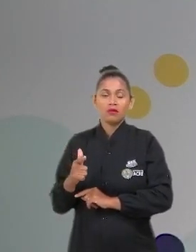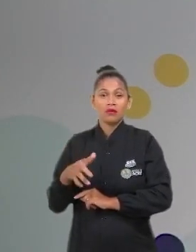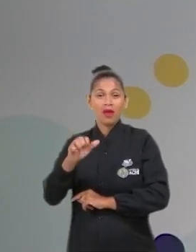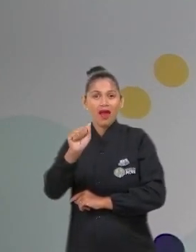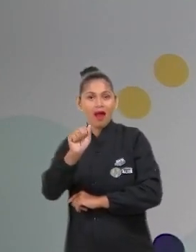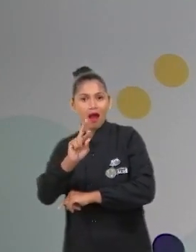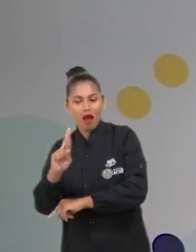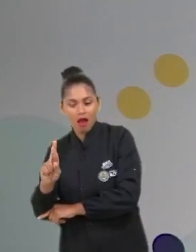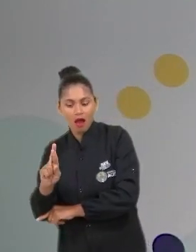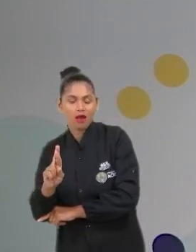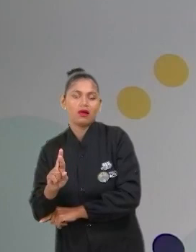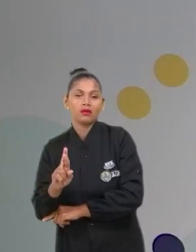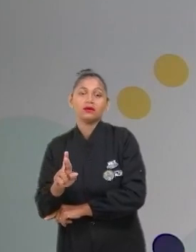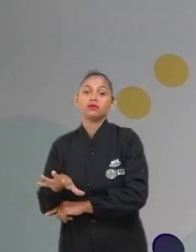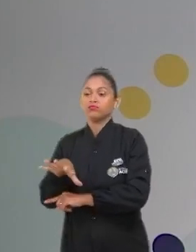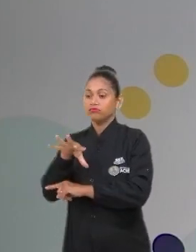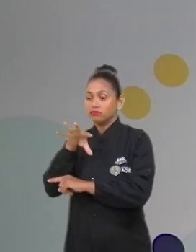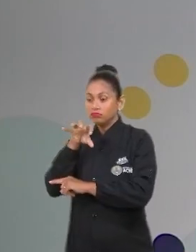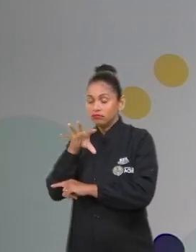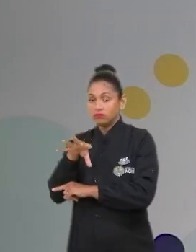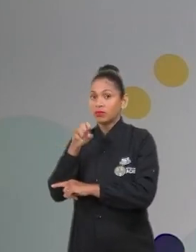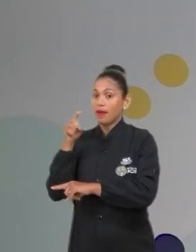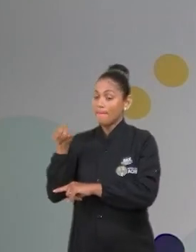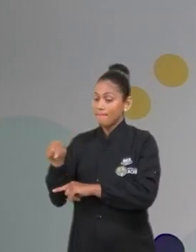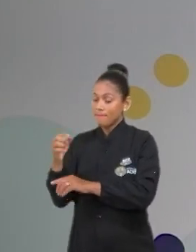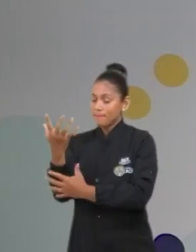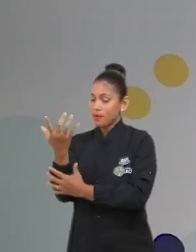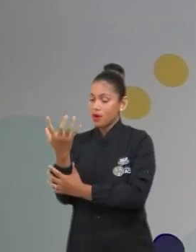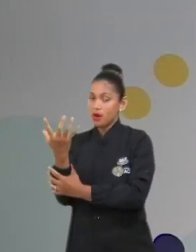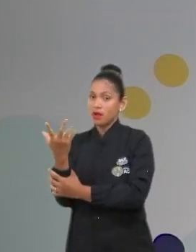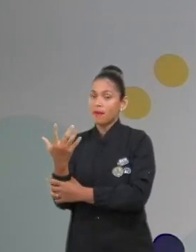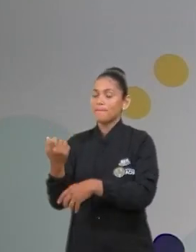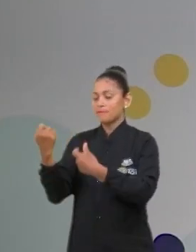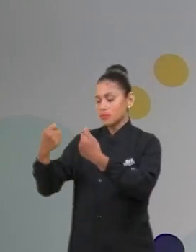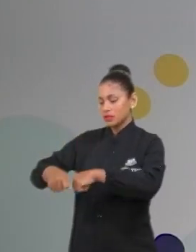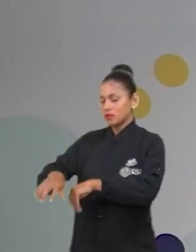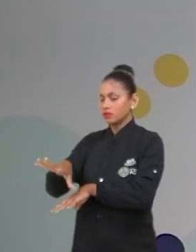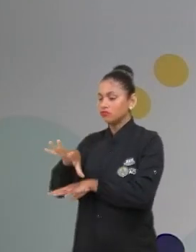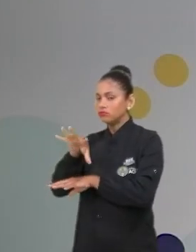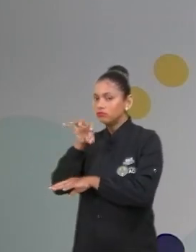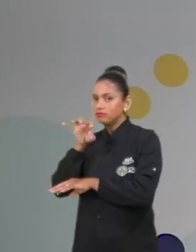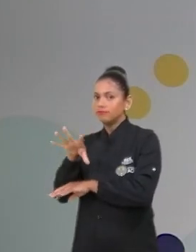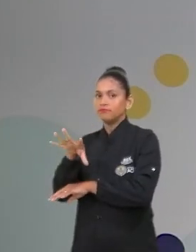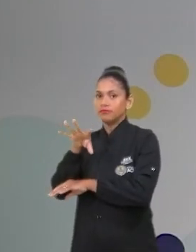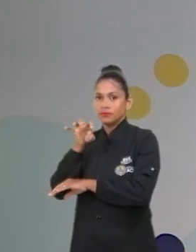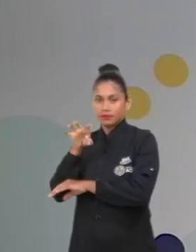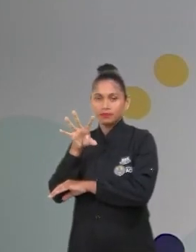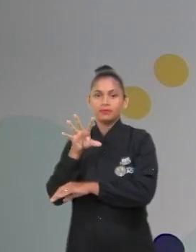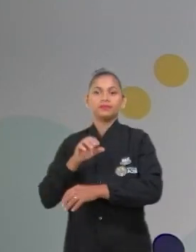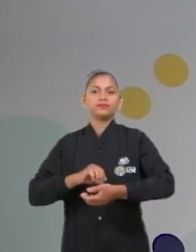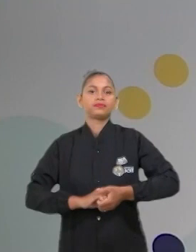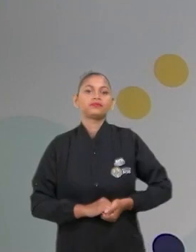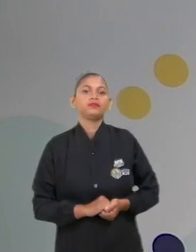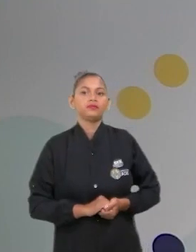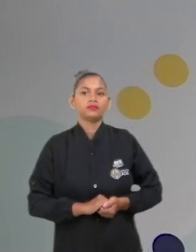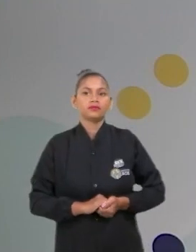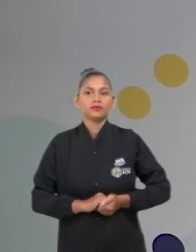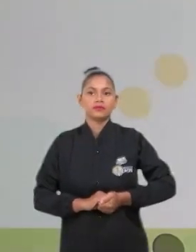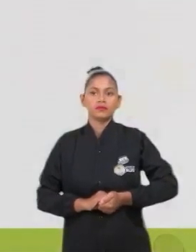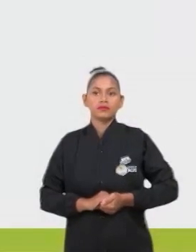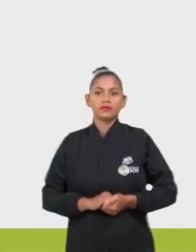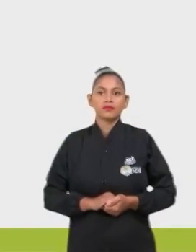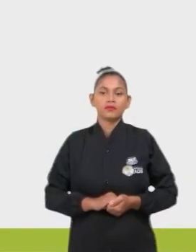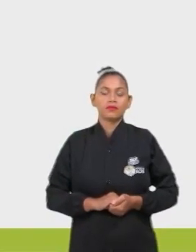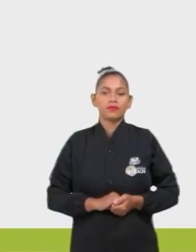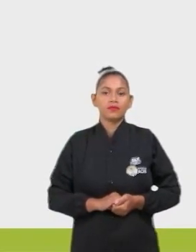Então, não se preocupe muito com isso, não. Mas só que não vá fazer do seu quarto uma floresta, ok? Seria até interessante, mas só que não.